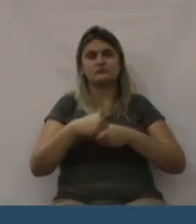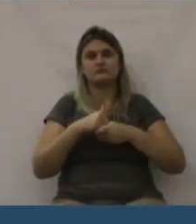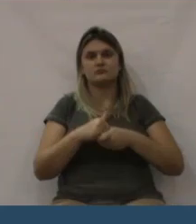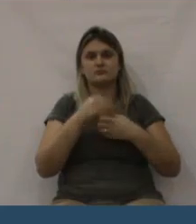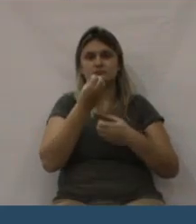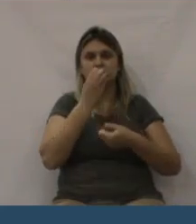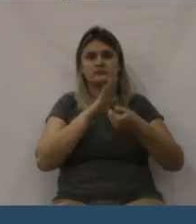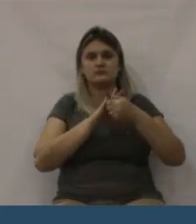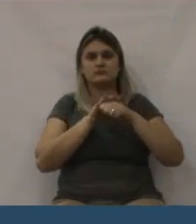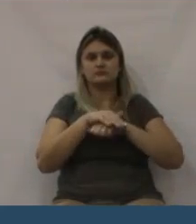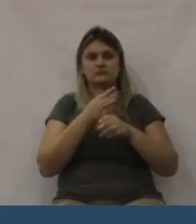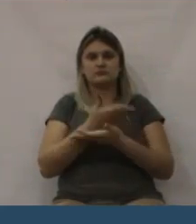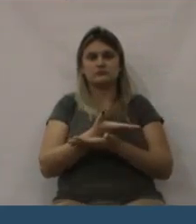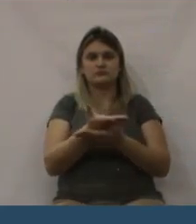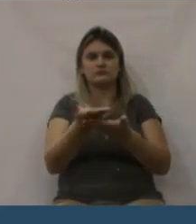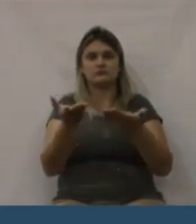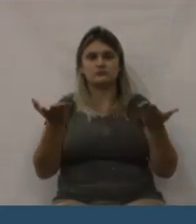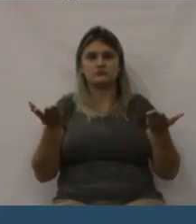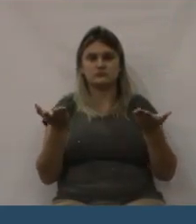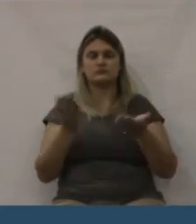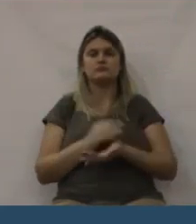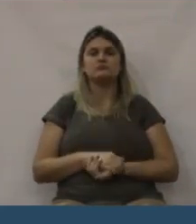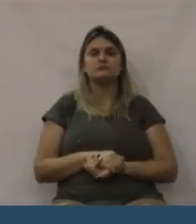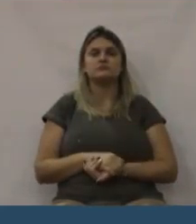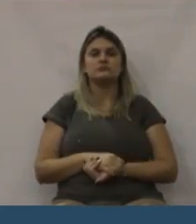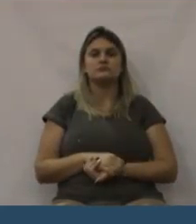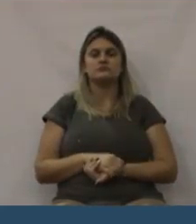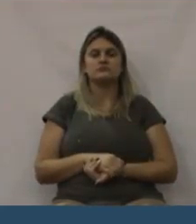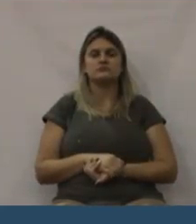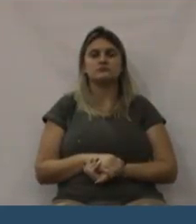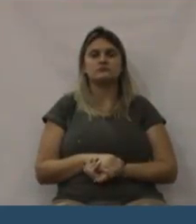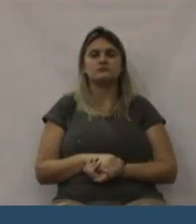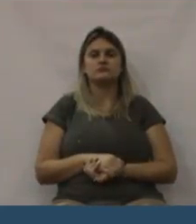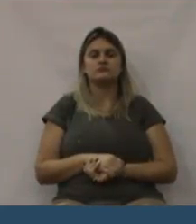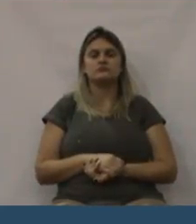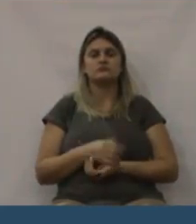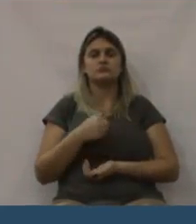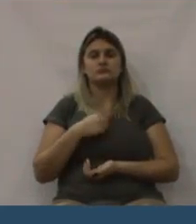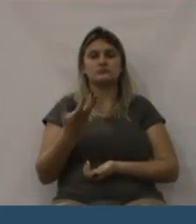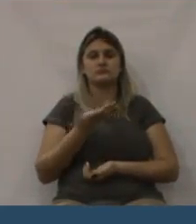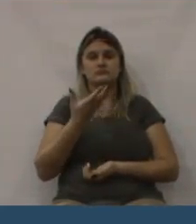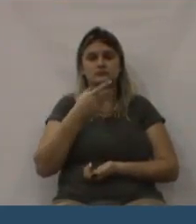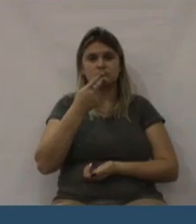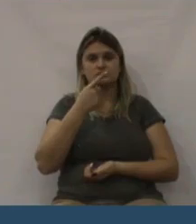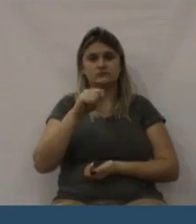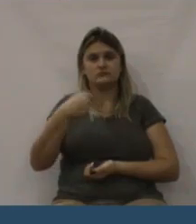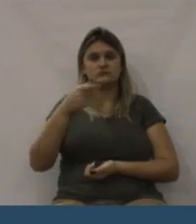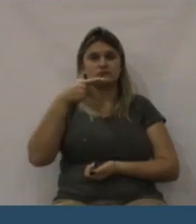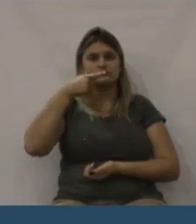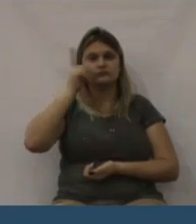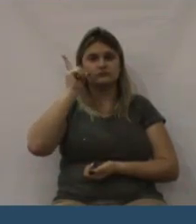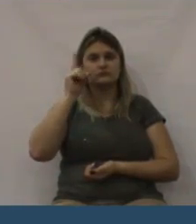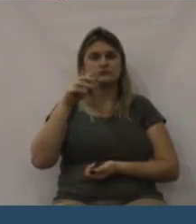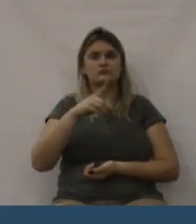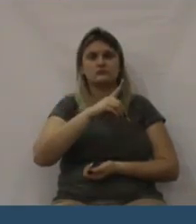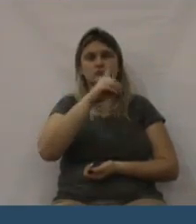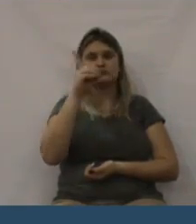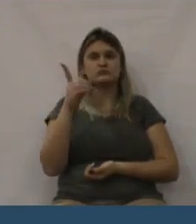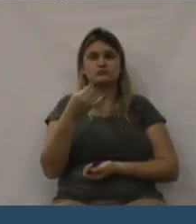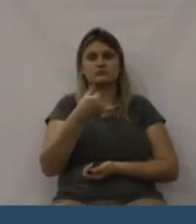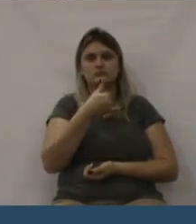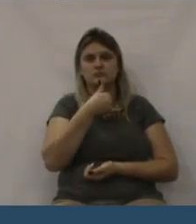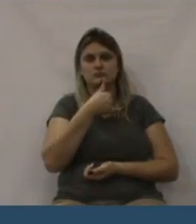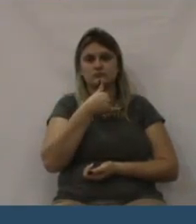Juliano lá do bairro do São Joaquim, todos os moradores que se fazem presente essa noite. Enfim, Dimas ali com sua